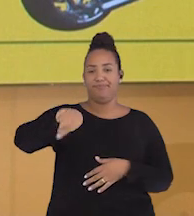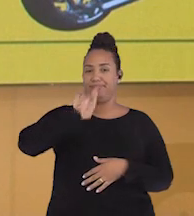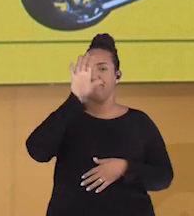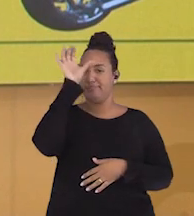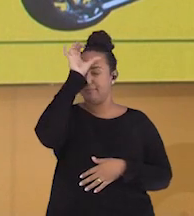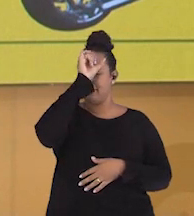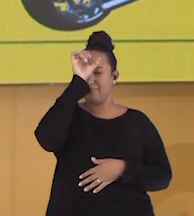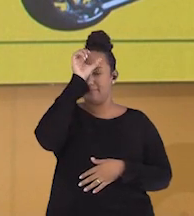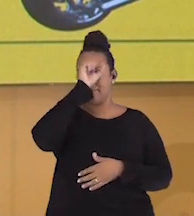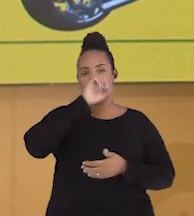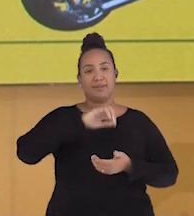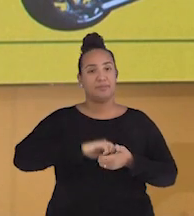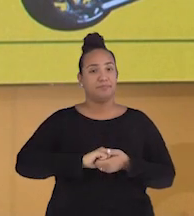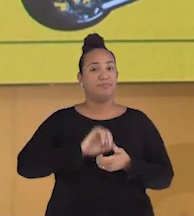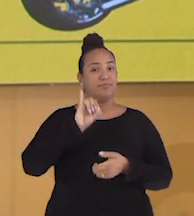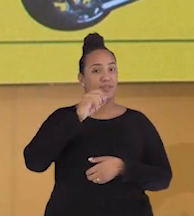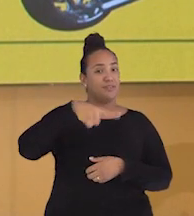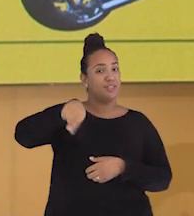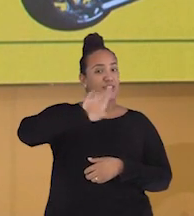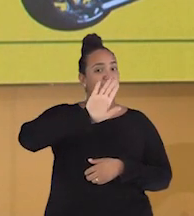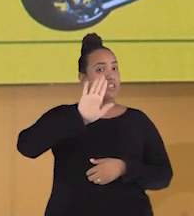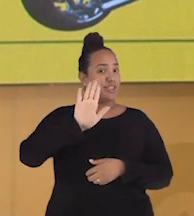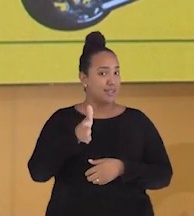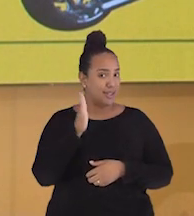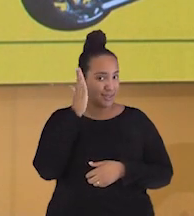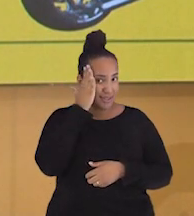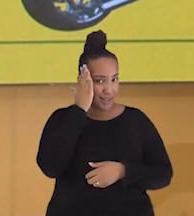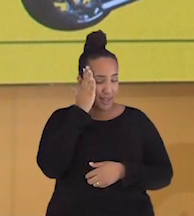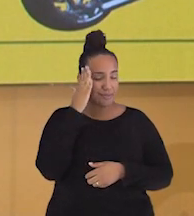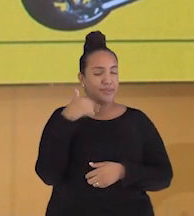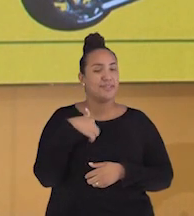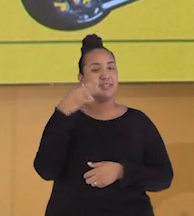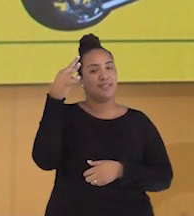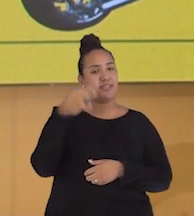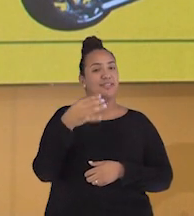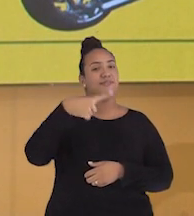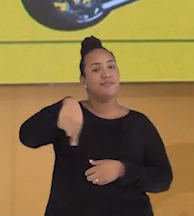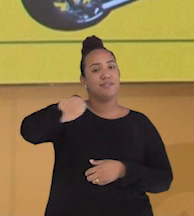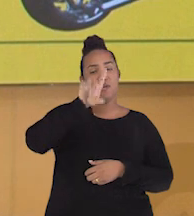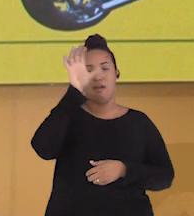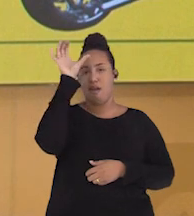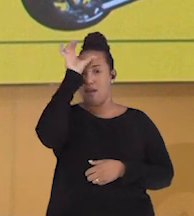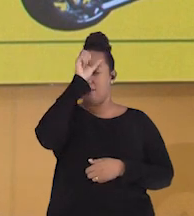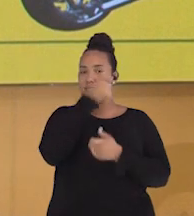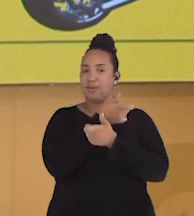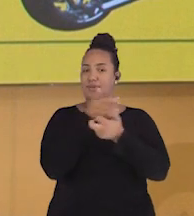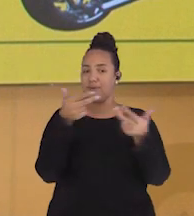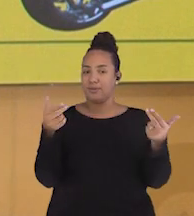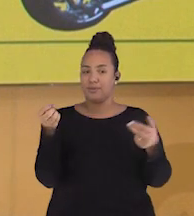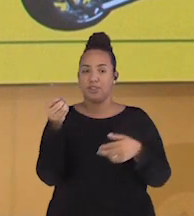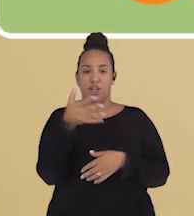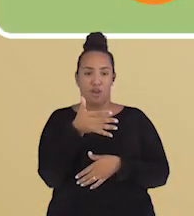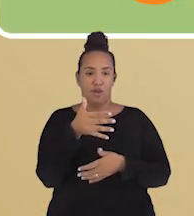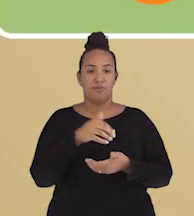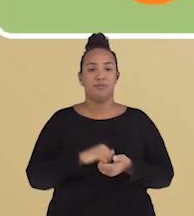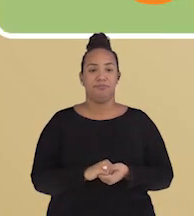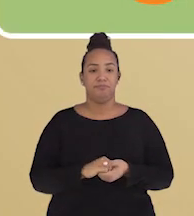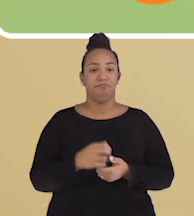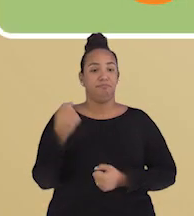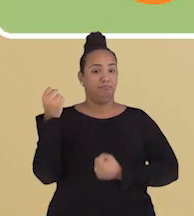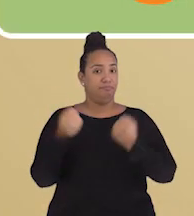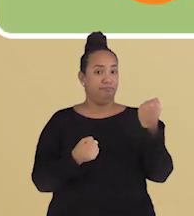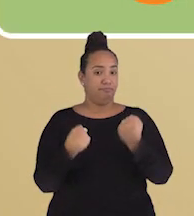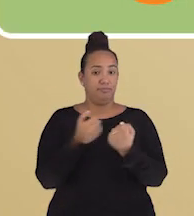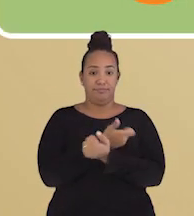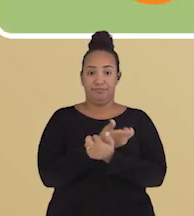na aula de hoje. E para quem já sabe, eu tenho certeza que vai aprender coisas novas sobre o tema. Meios de